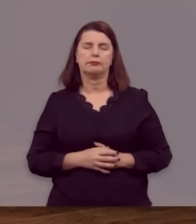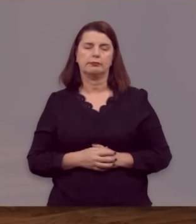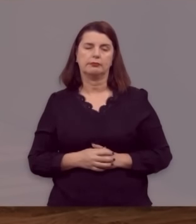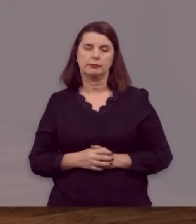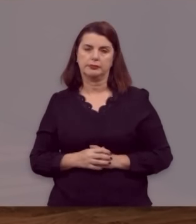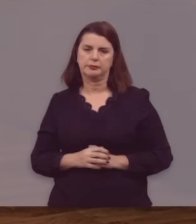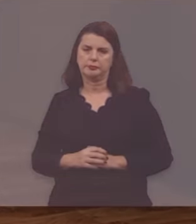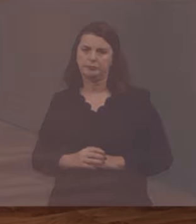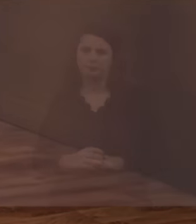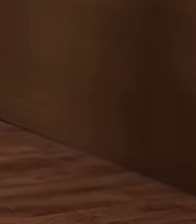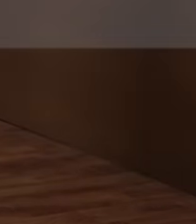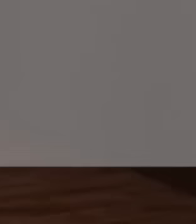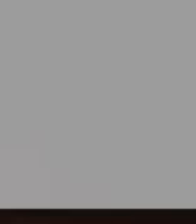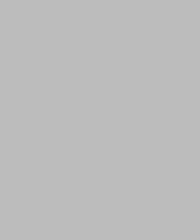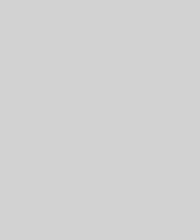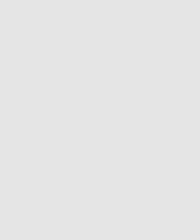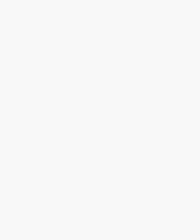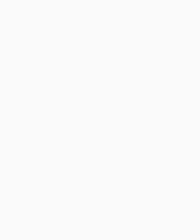Amém.